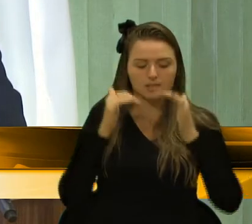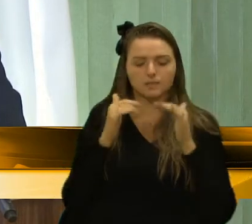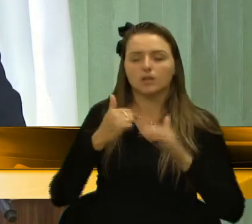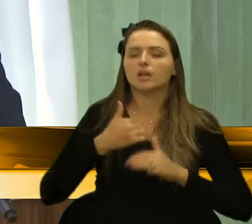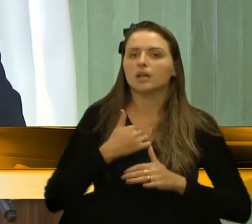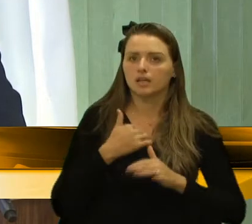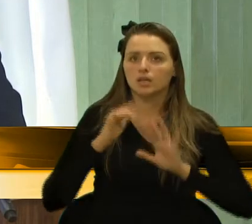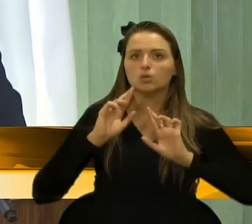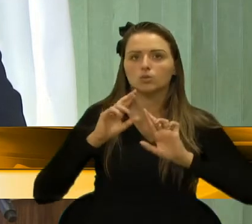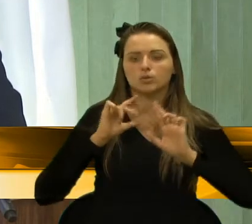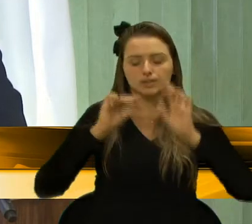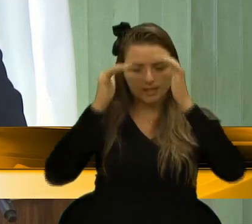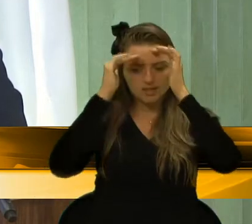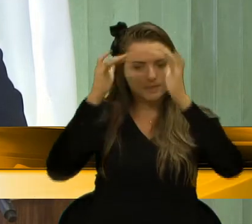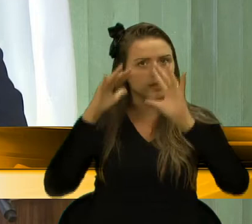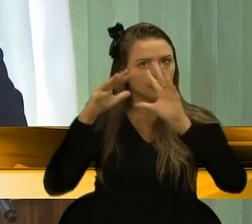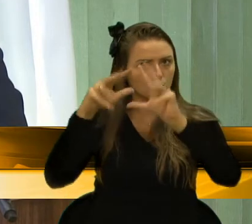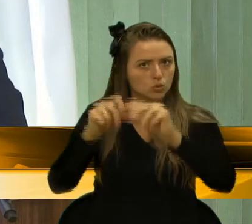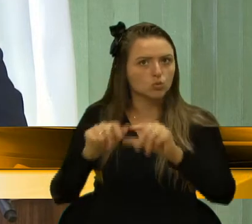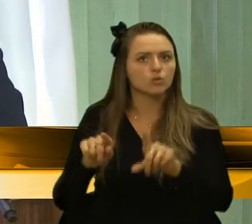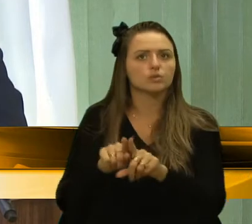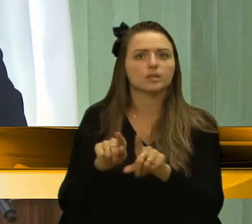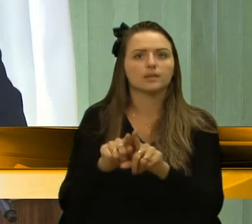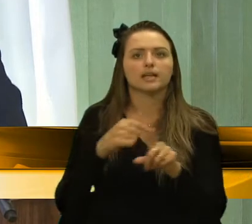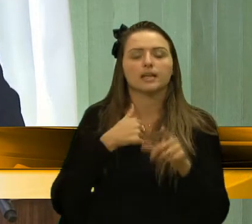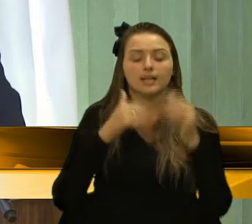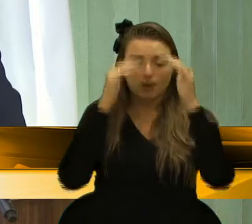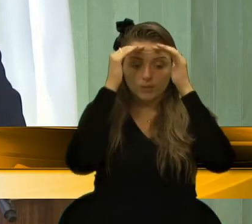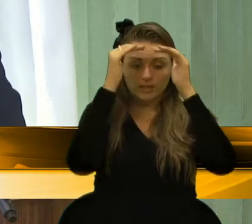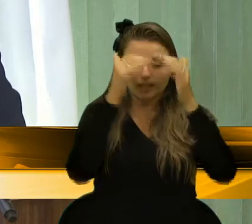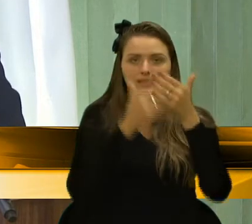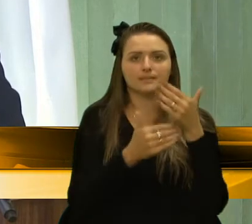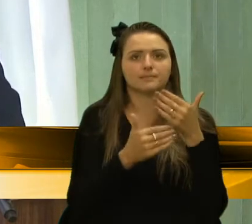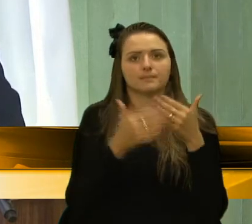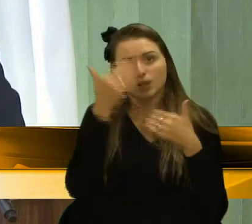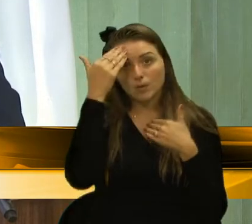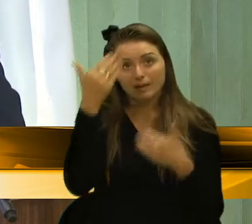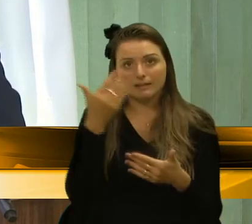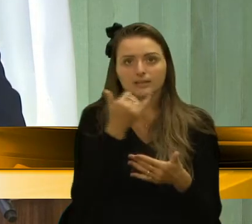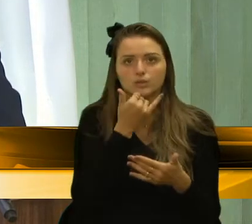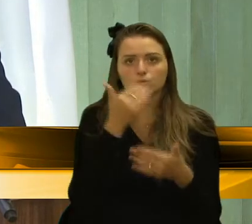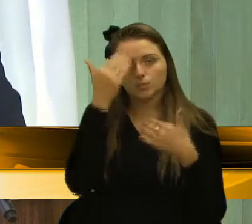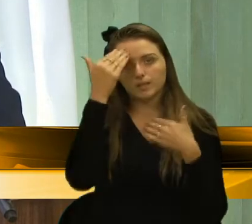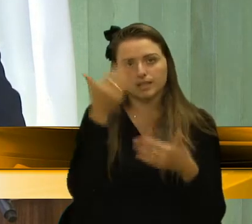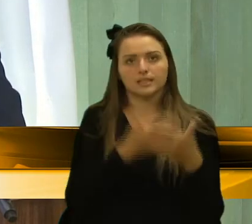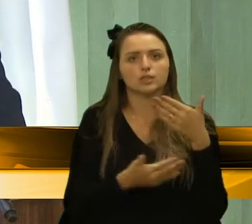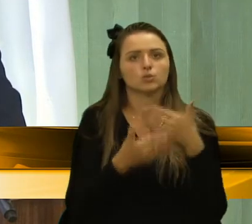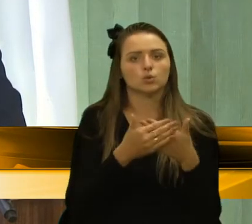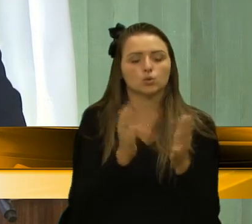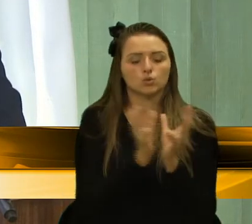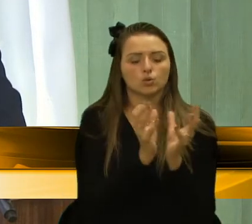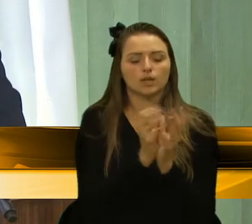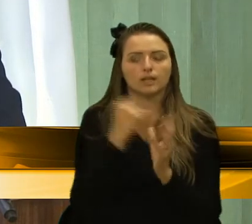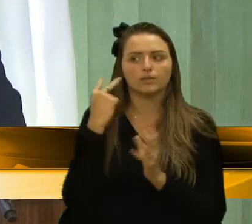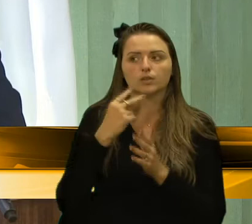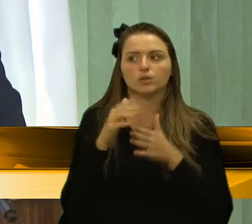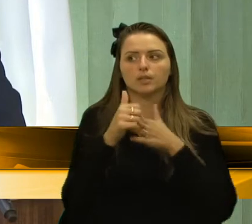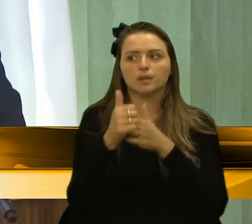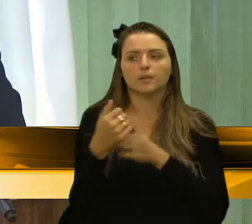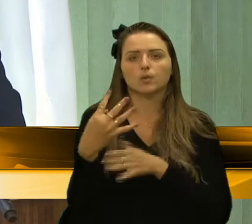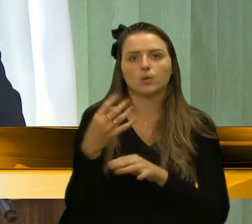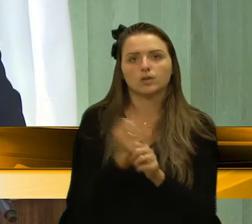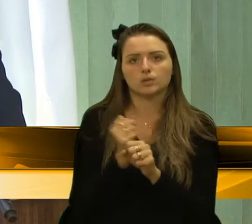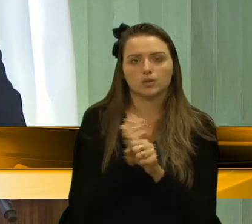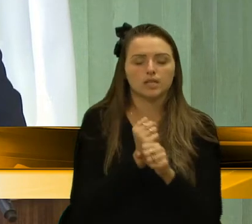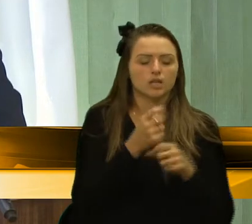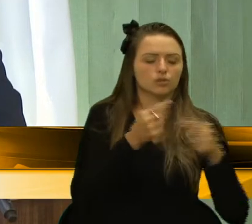postura com todos. Agradeço aos colegas vereadores que me acompanharam nesses quatro anos em muitas discussões,